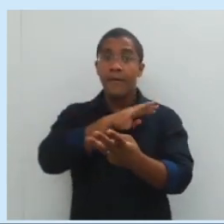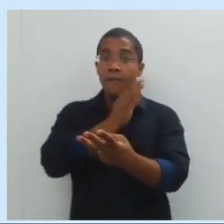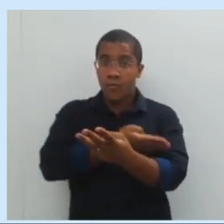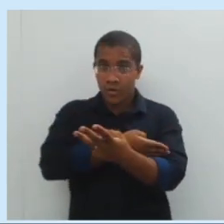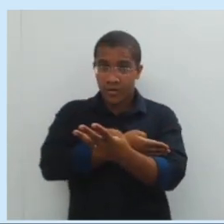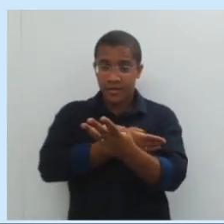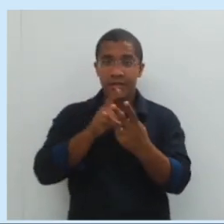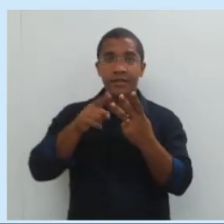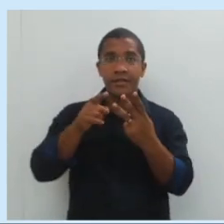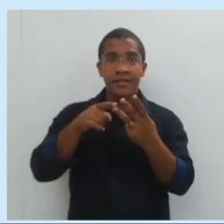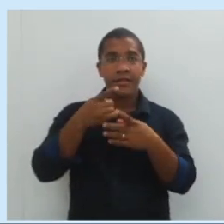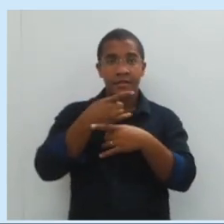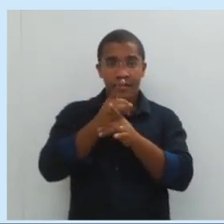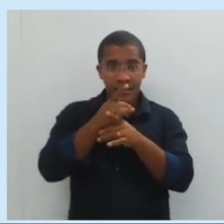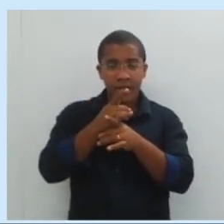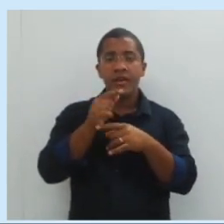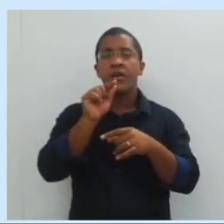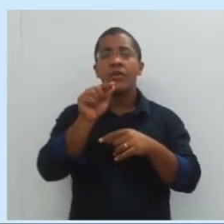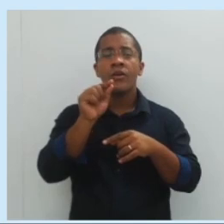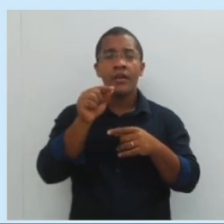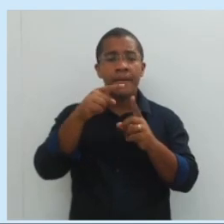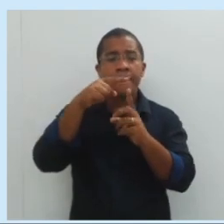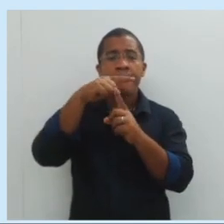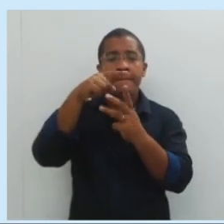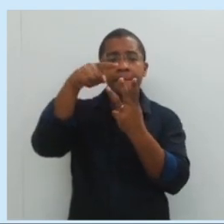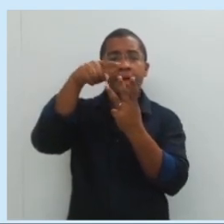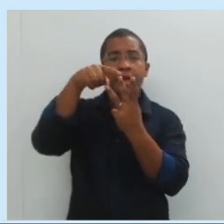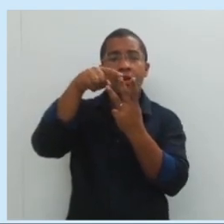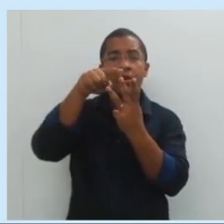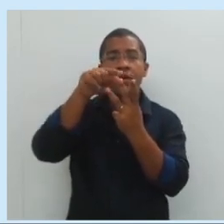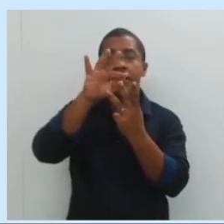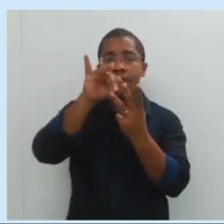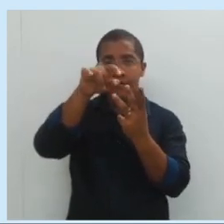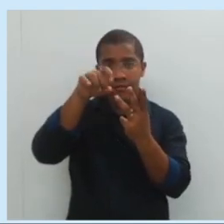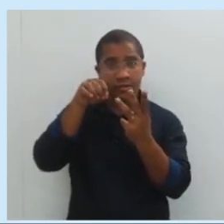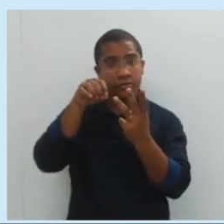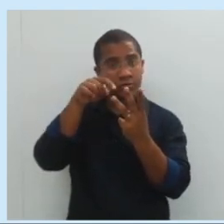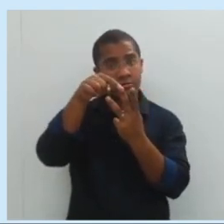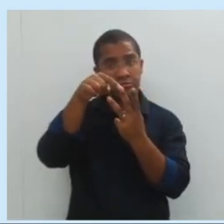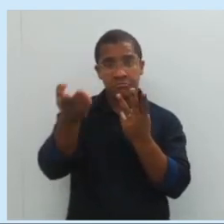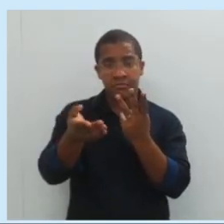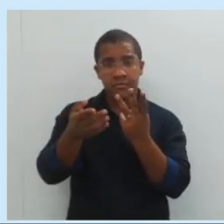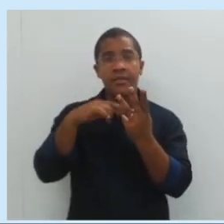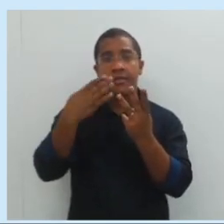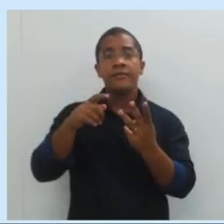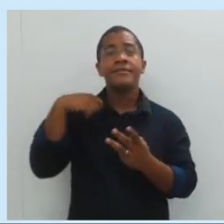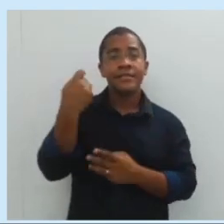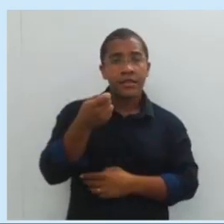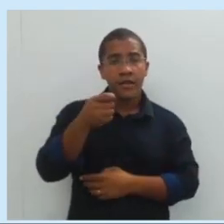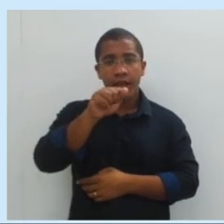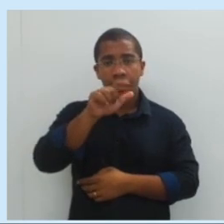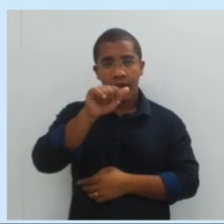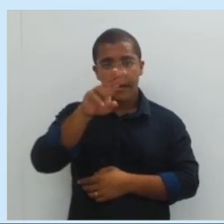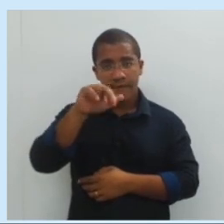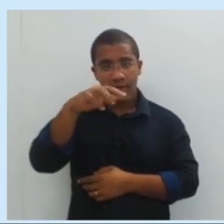potente. Articulações da vértebra. Quem tá no meio? Ponto fixo. Então, esta, ou essa é um